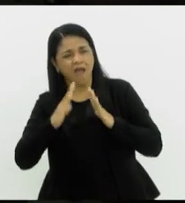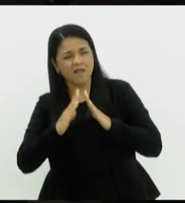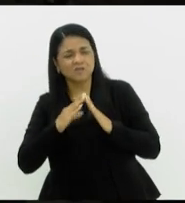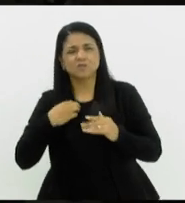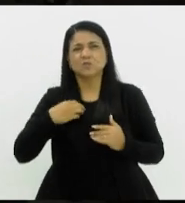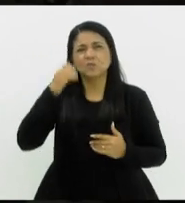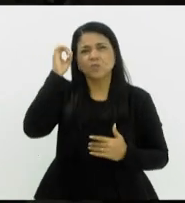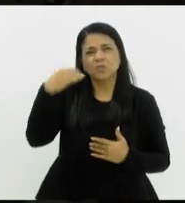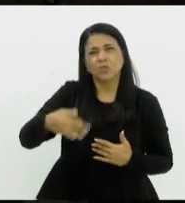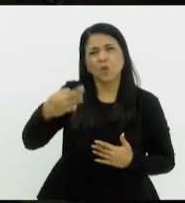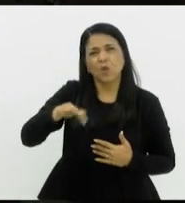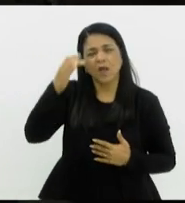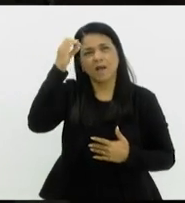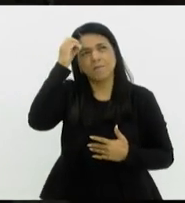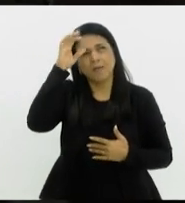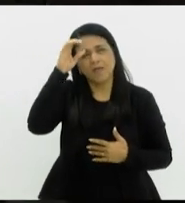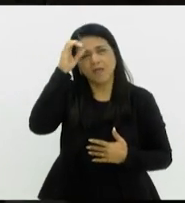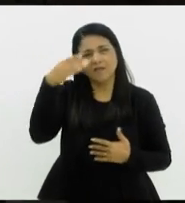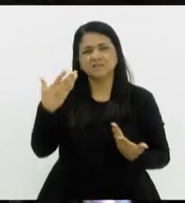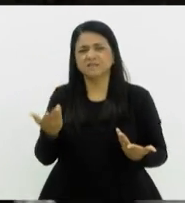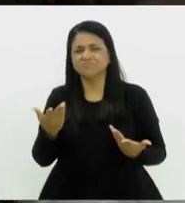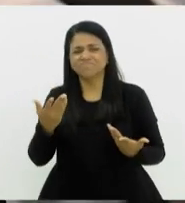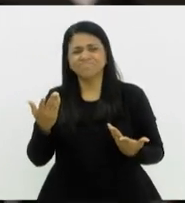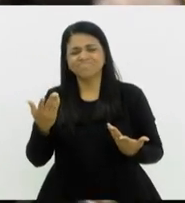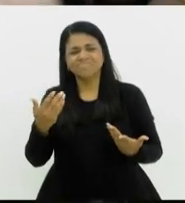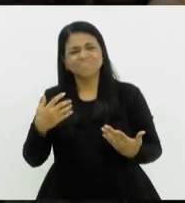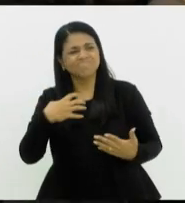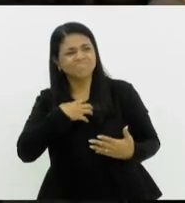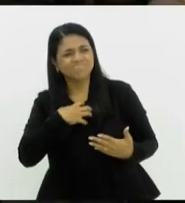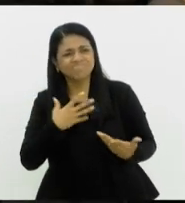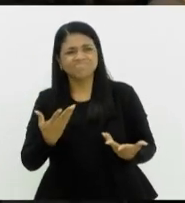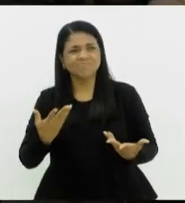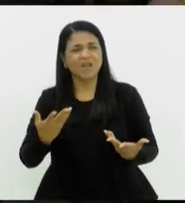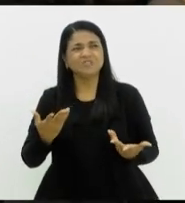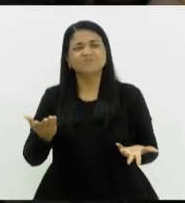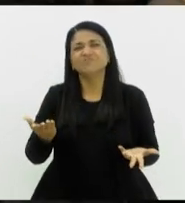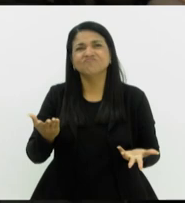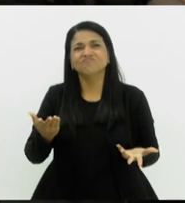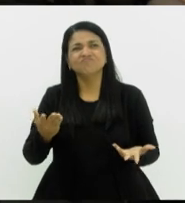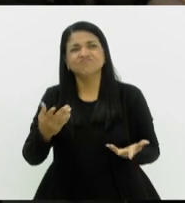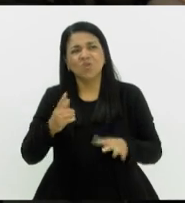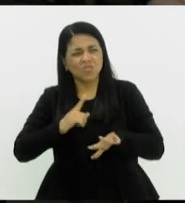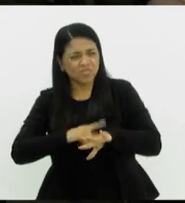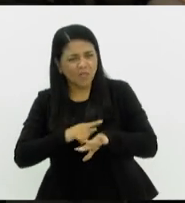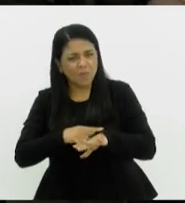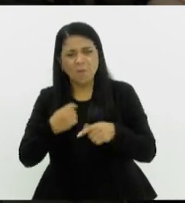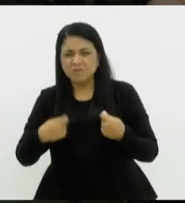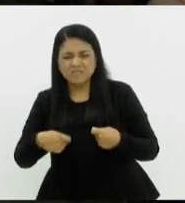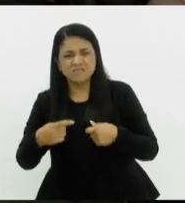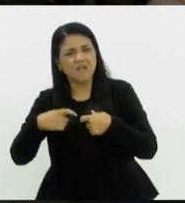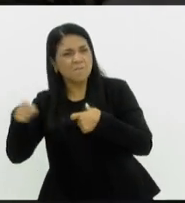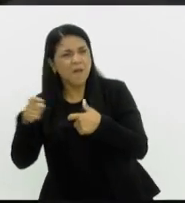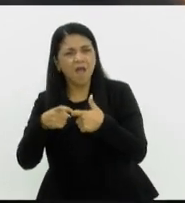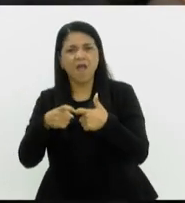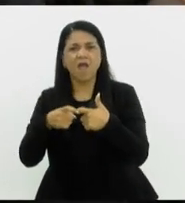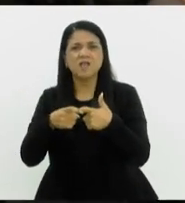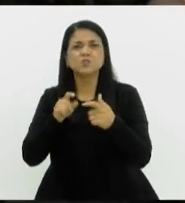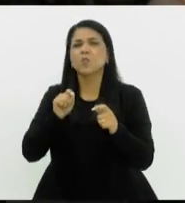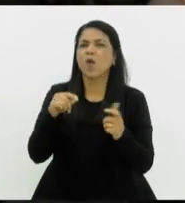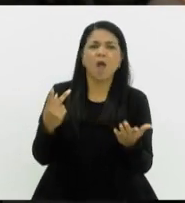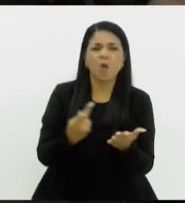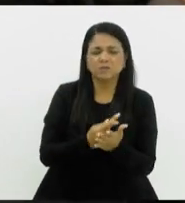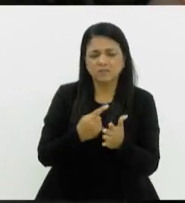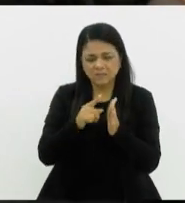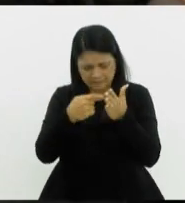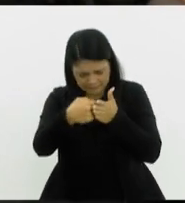nem sequer tem a capacidade de dedicar um certo tempo do dia para poder ir ver de fato o que está acontecendo.